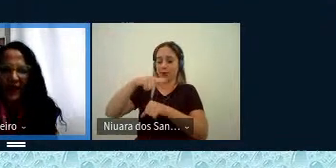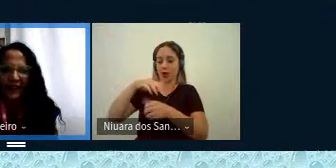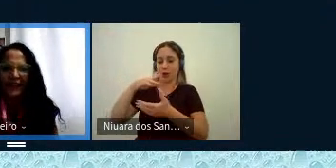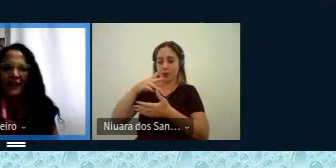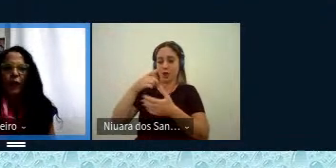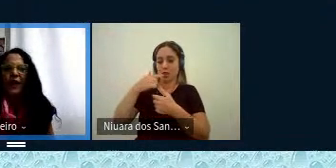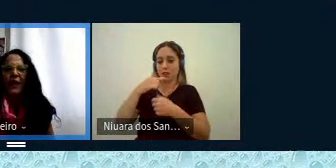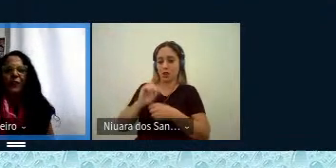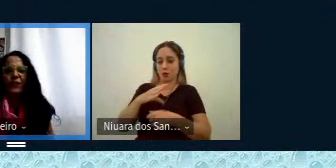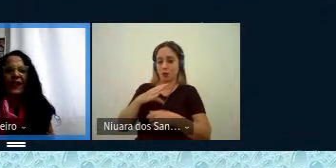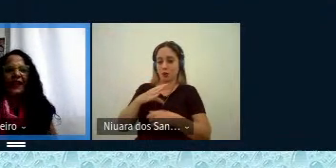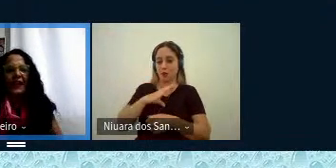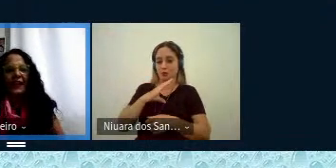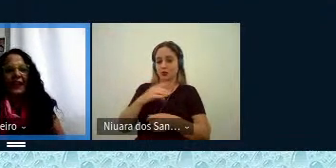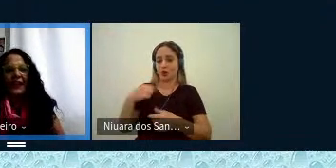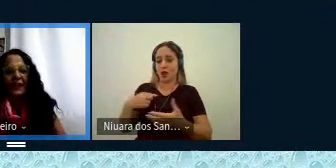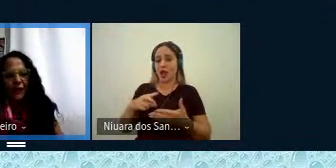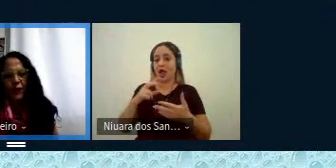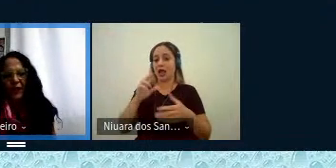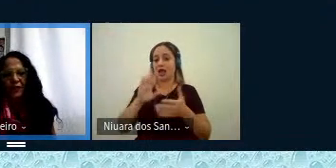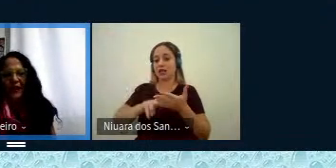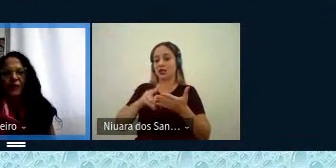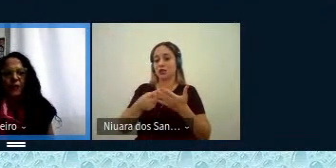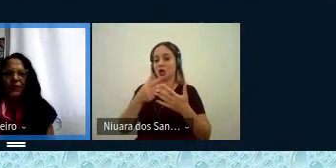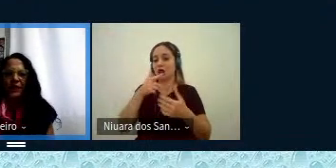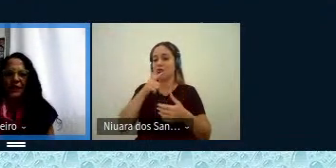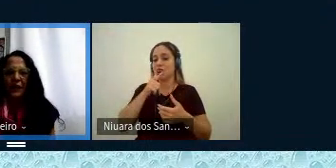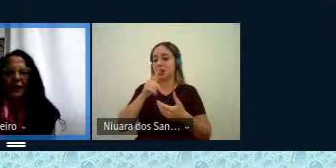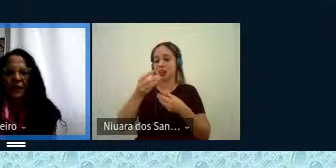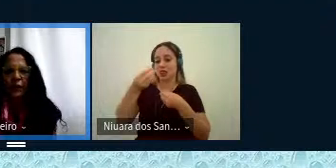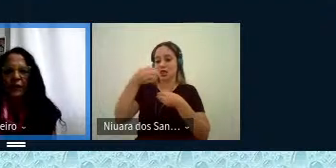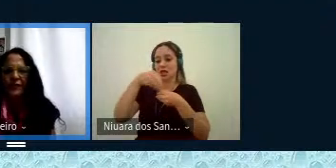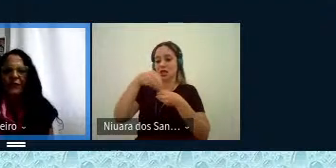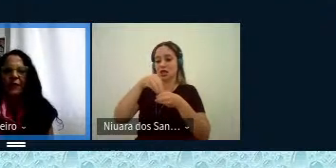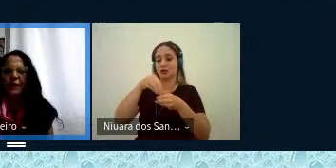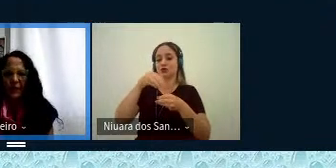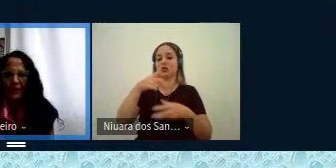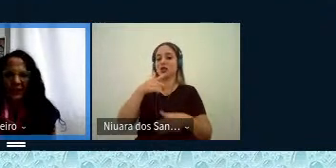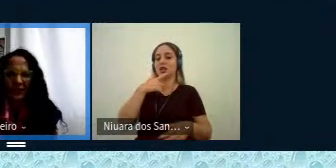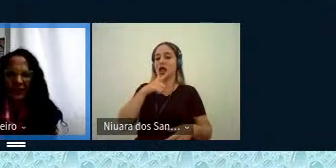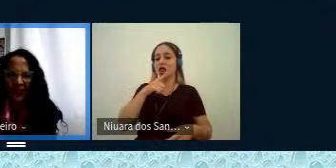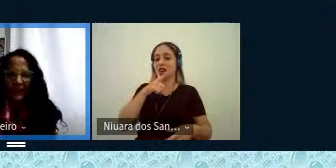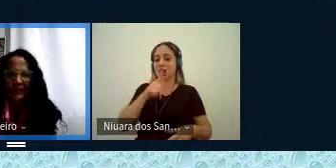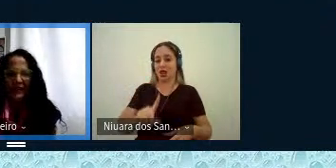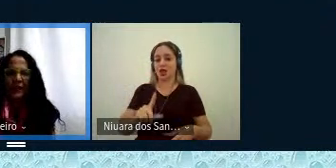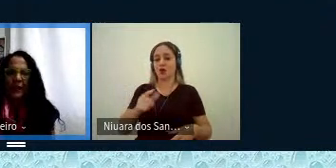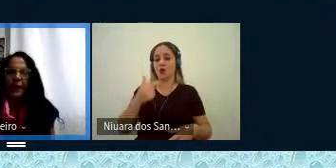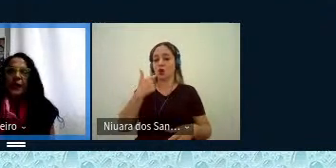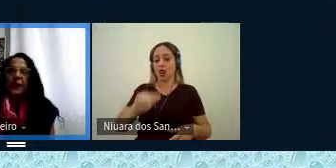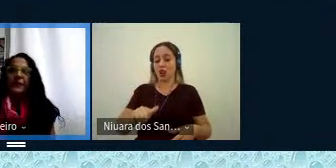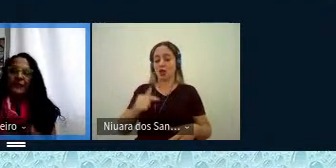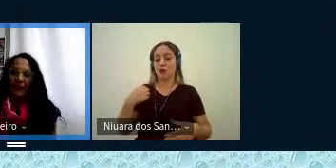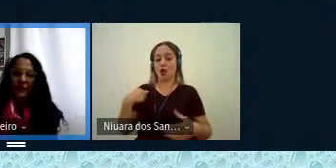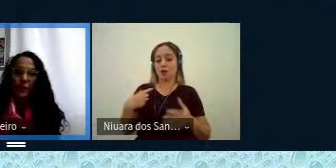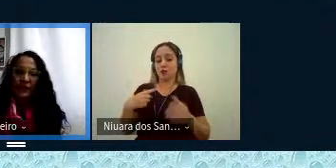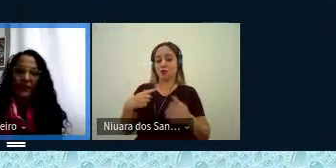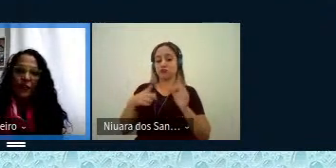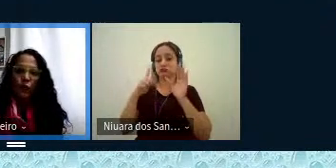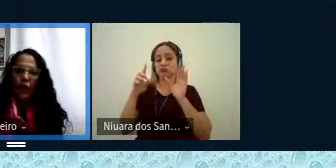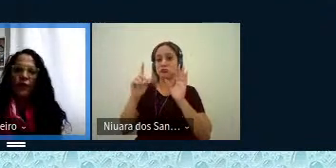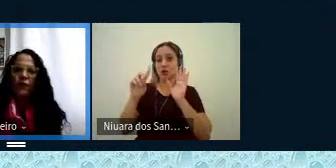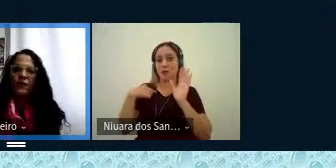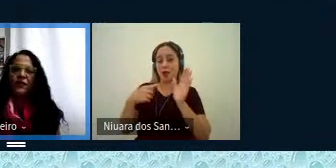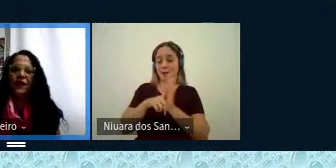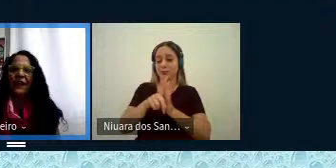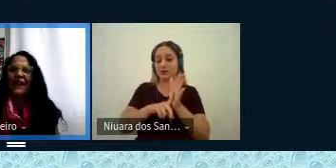tradução intralingual, foi o resultado da minha pesquisa de tese. E a tradução